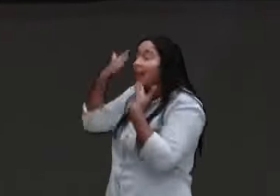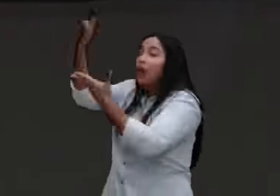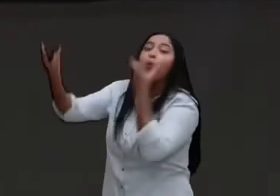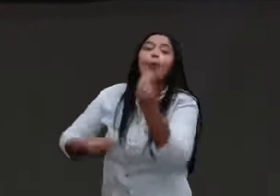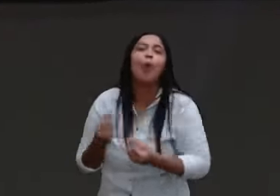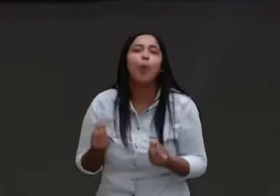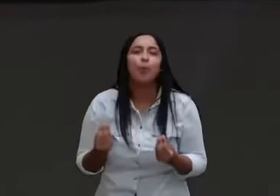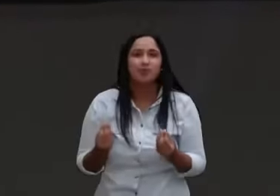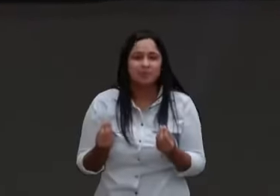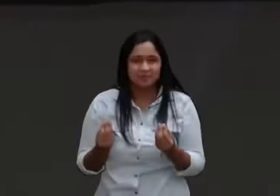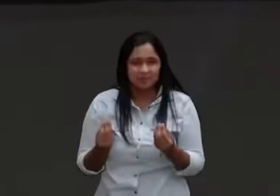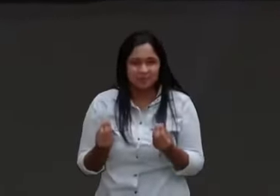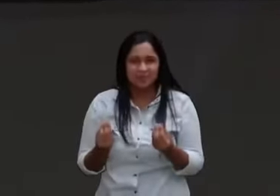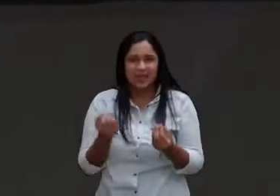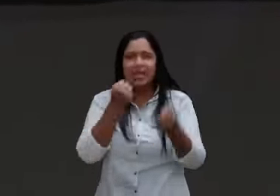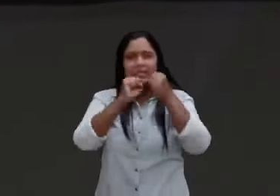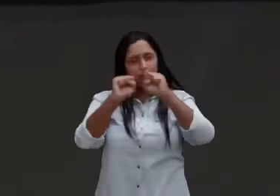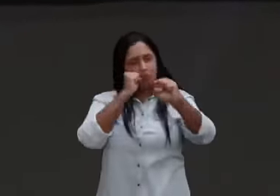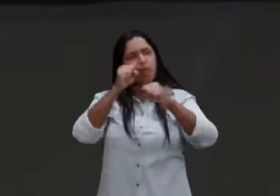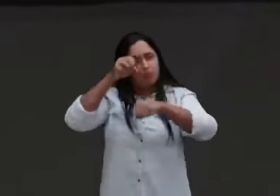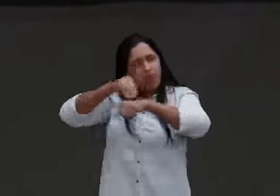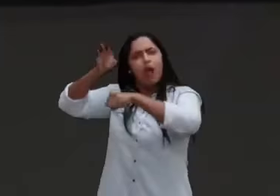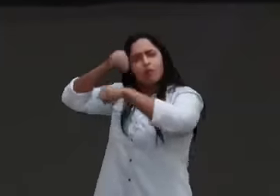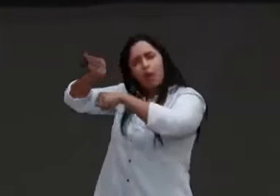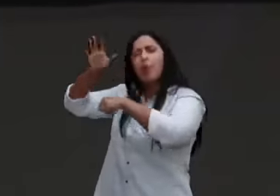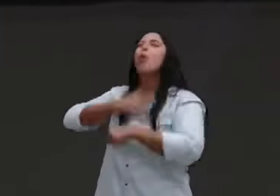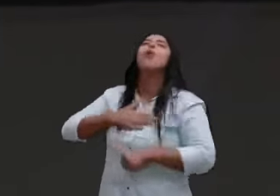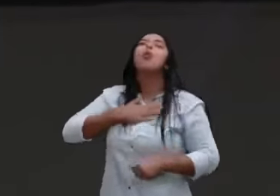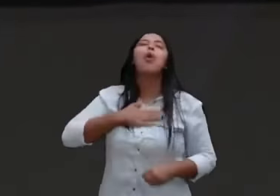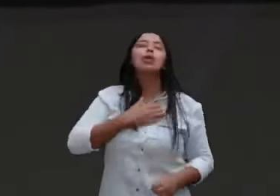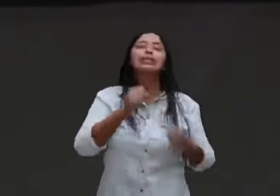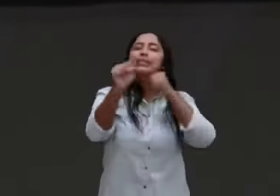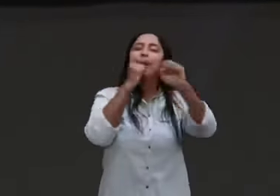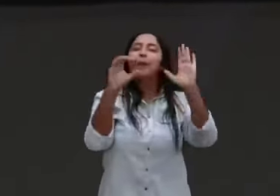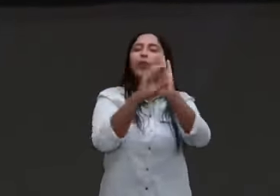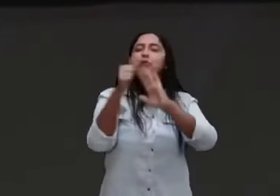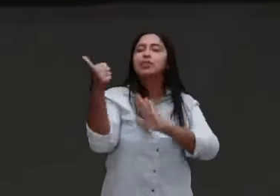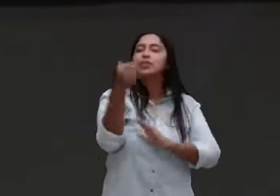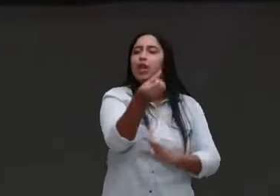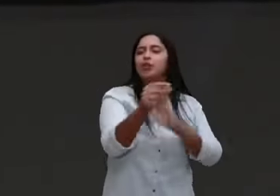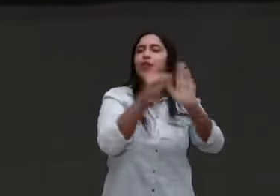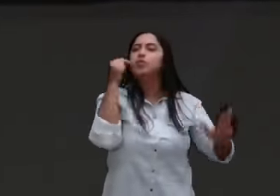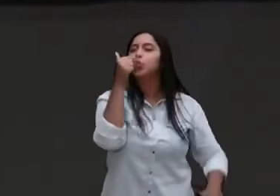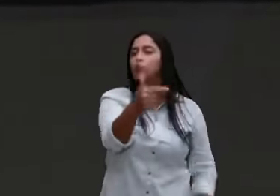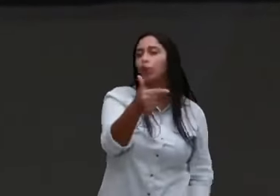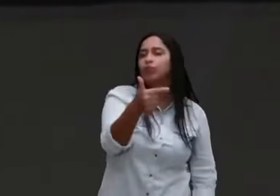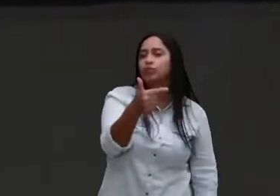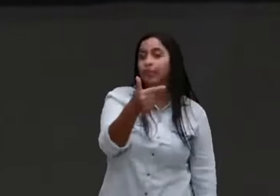eu gosto muito do texto, do Salmo 16, versículo 2, quando Davi diz,